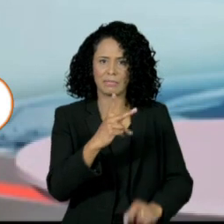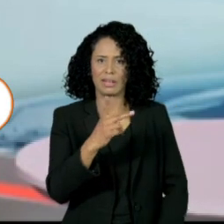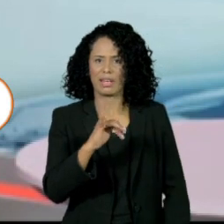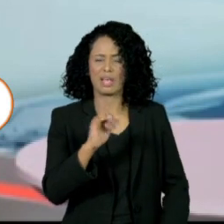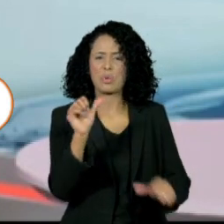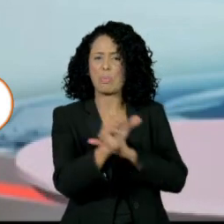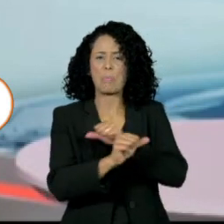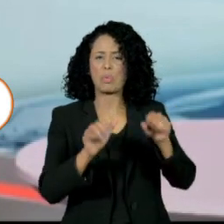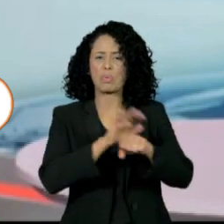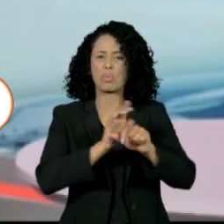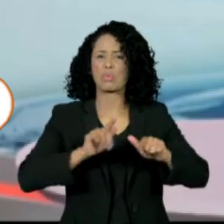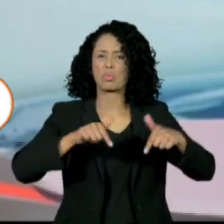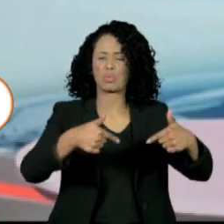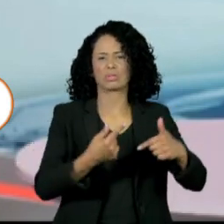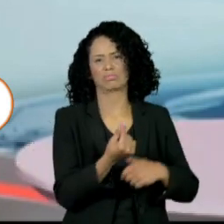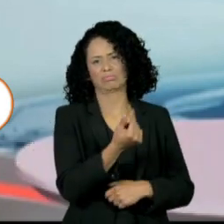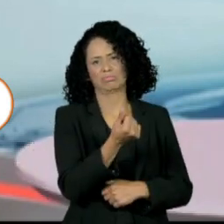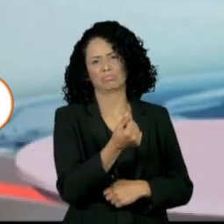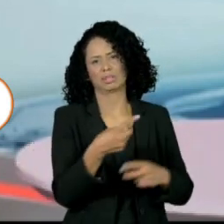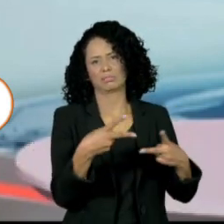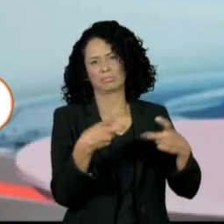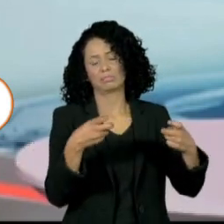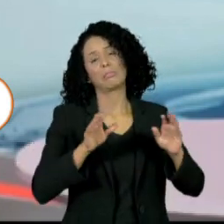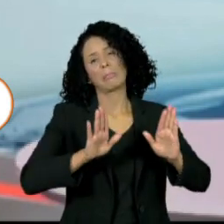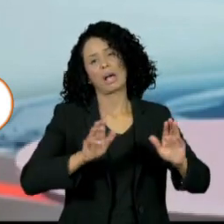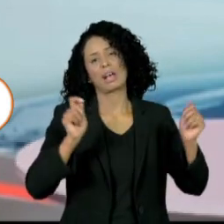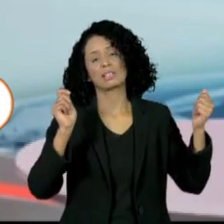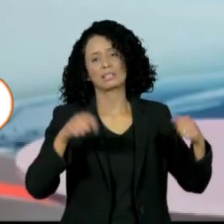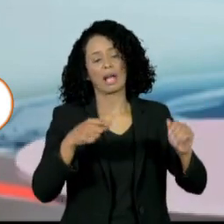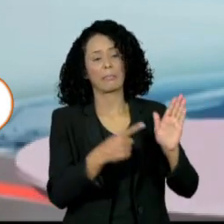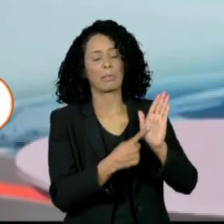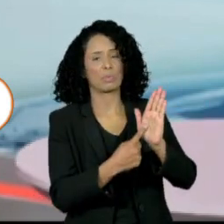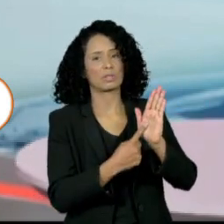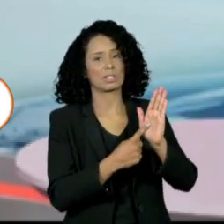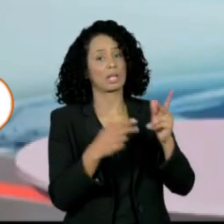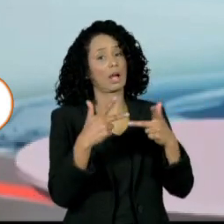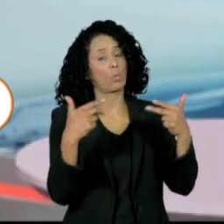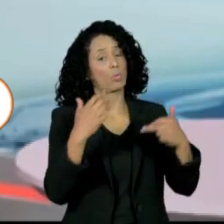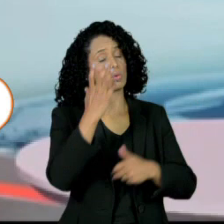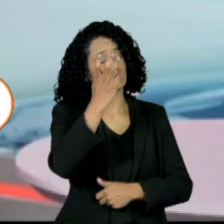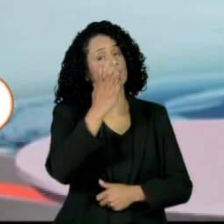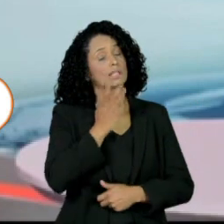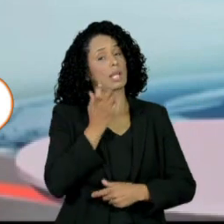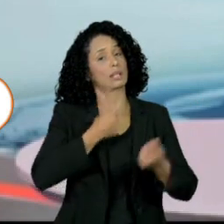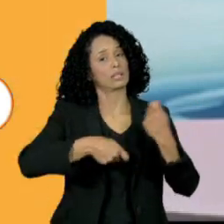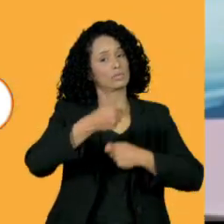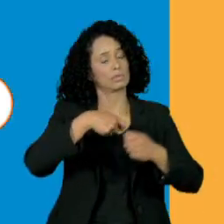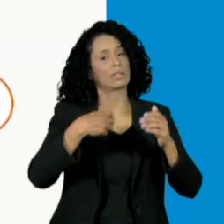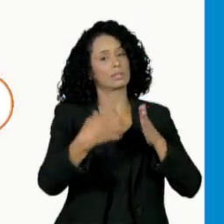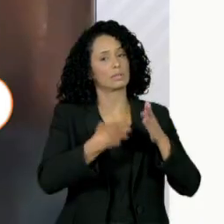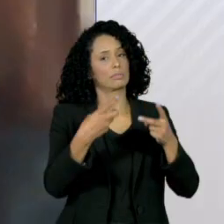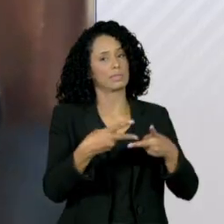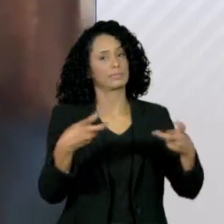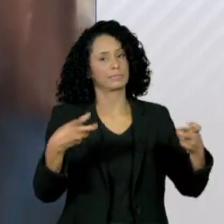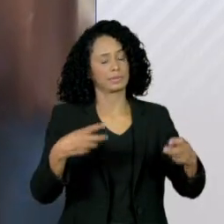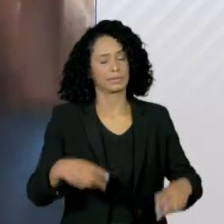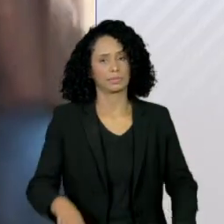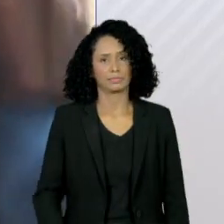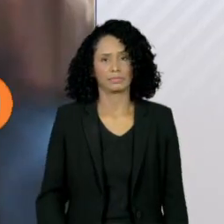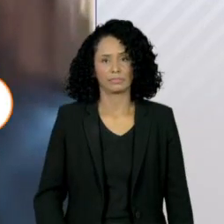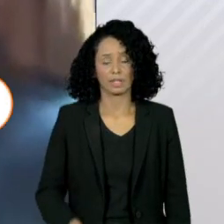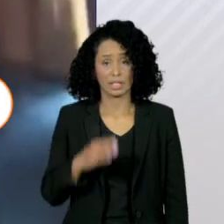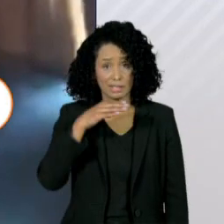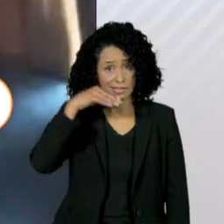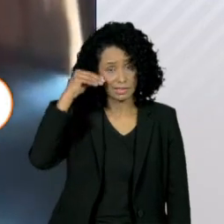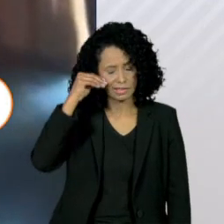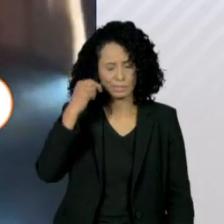de preços da estatal, mas pode revelar algo muito sério na administração da empresa. Ciro Gomes